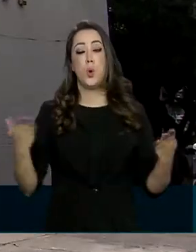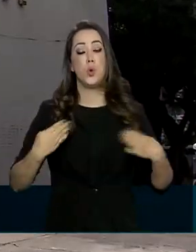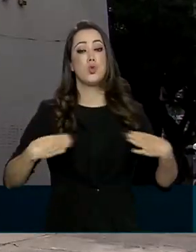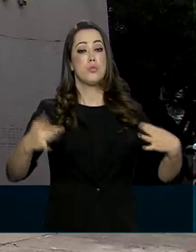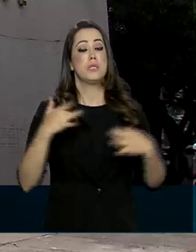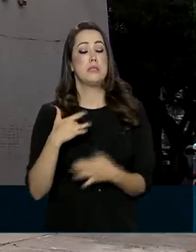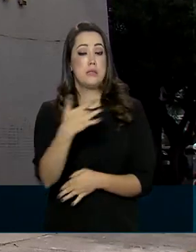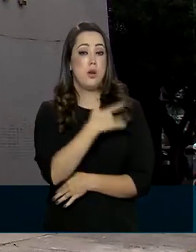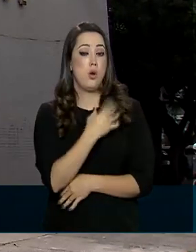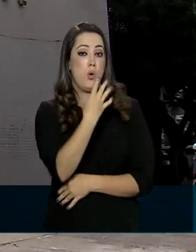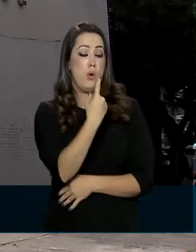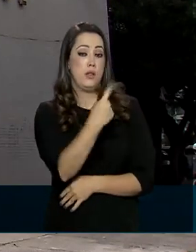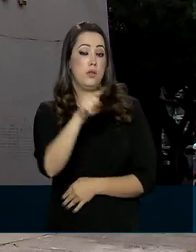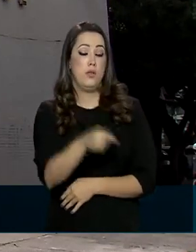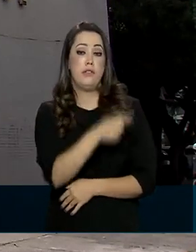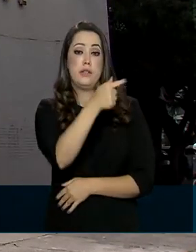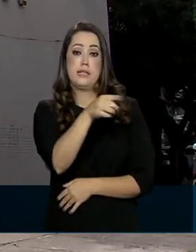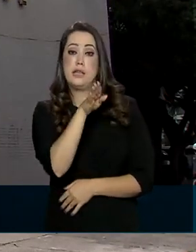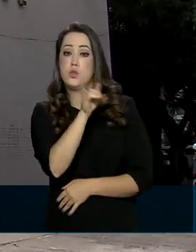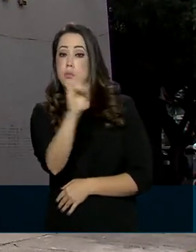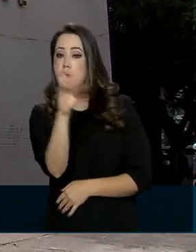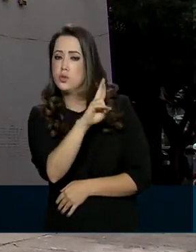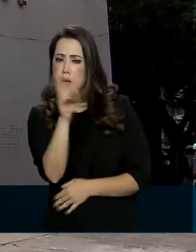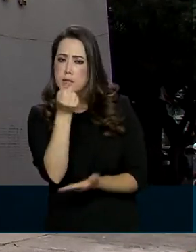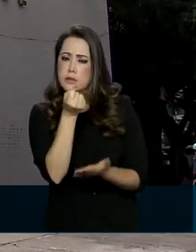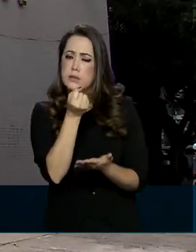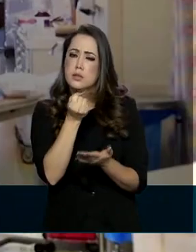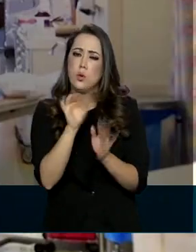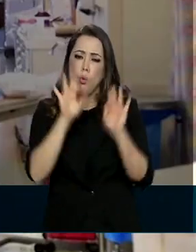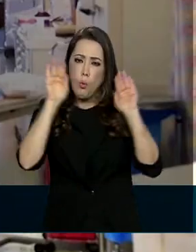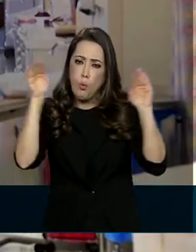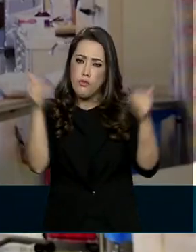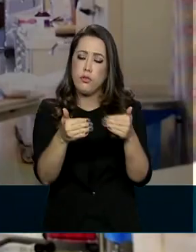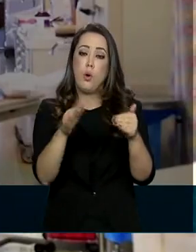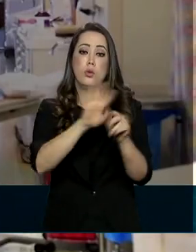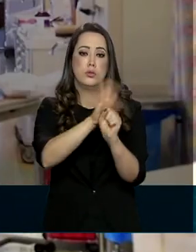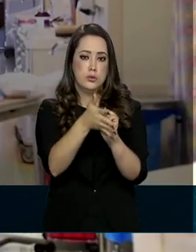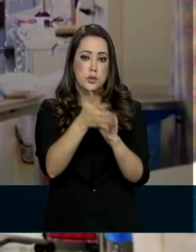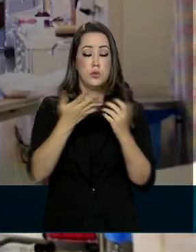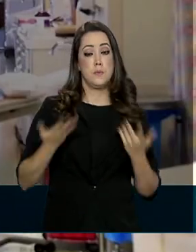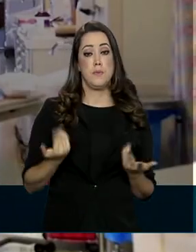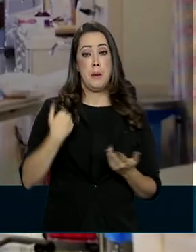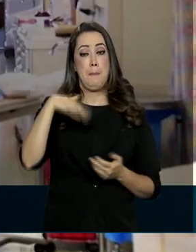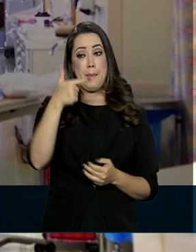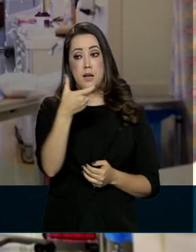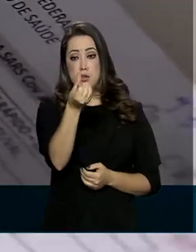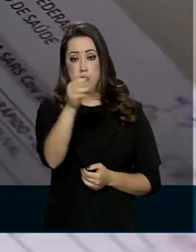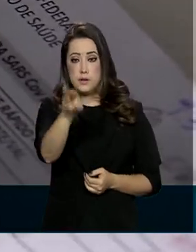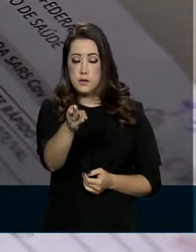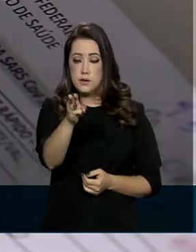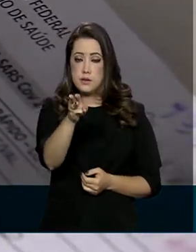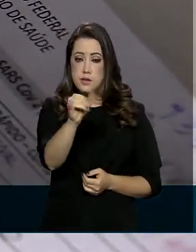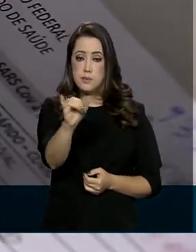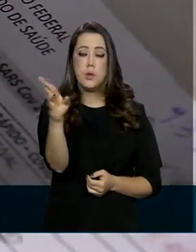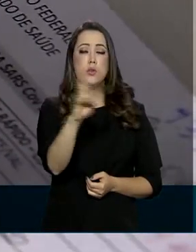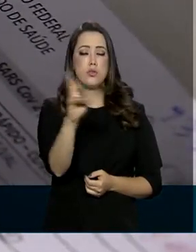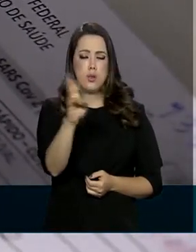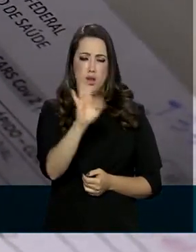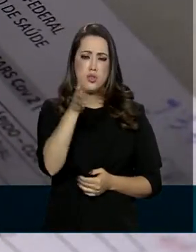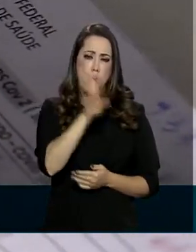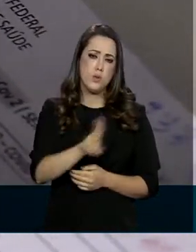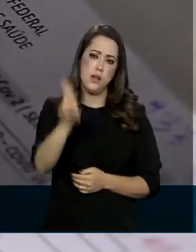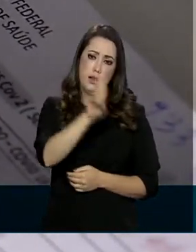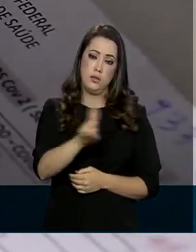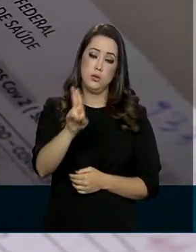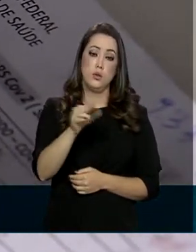,7 bilhões de reais em crédito extra para a Covid-19. Mais de 26 bilhões já foram empenhados. O Brasil adotou uma